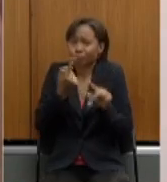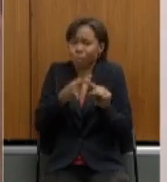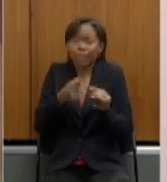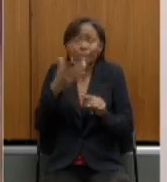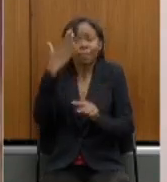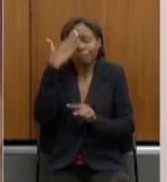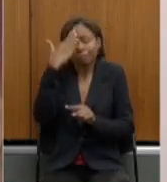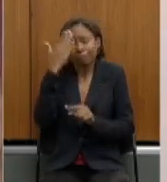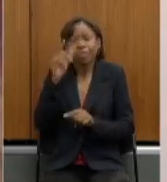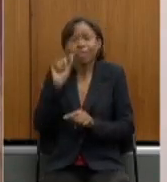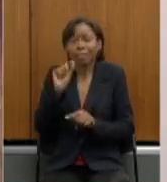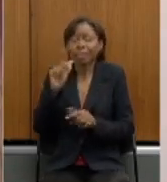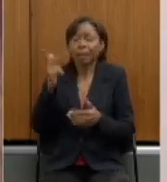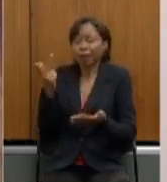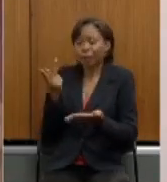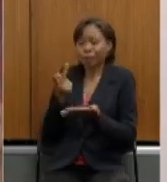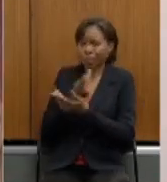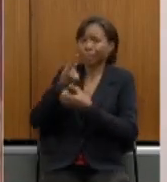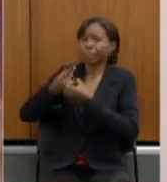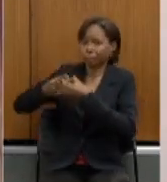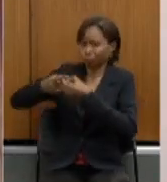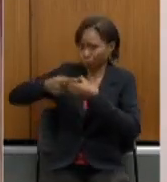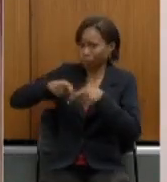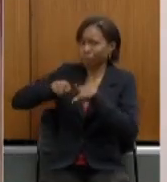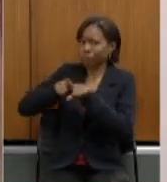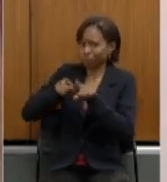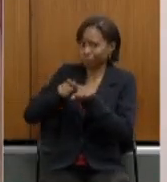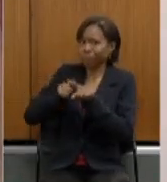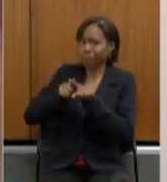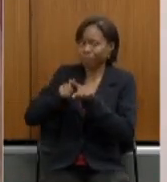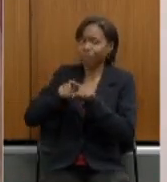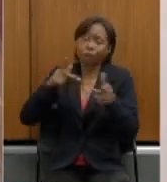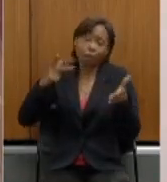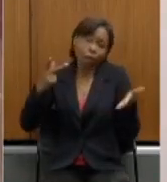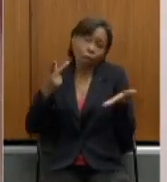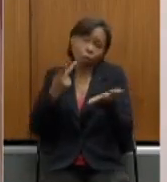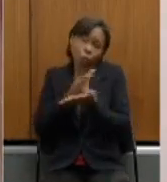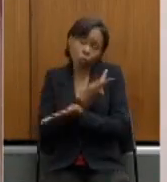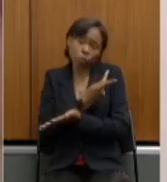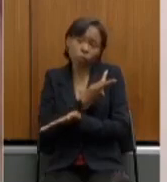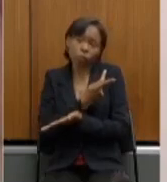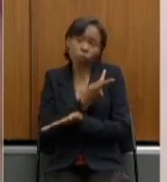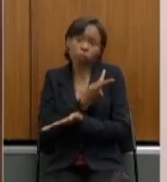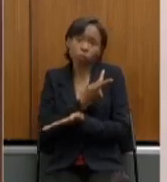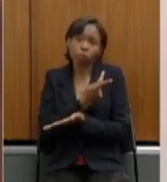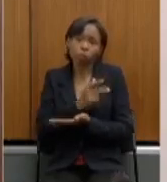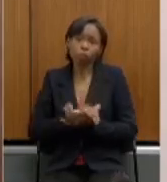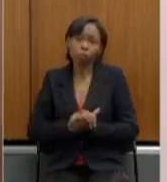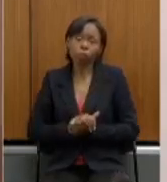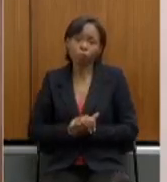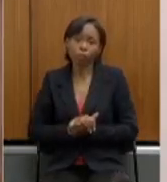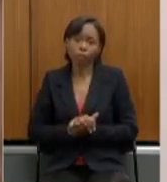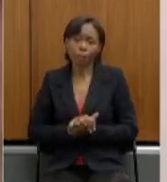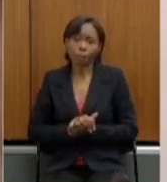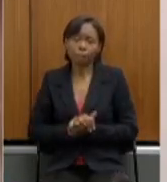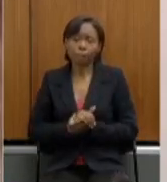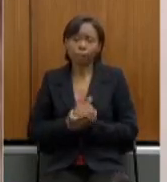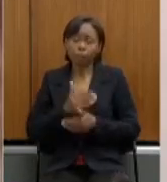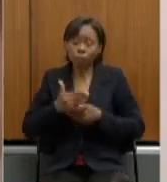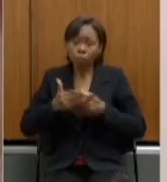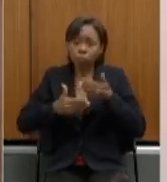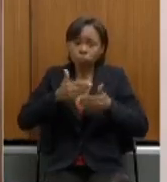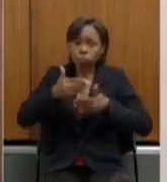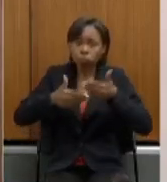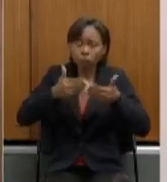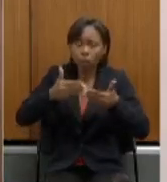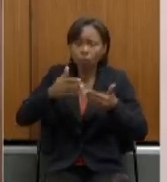para os municípios então houve a quiescência da oposição na forma de tramitação do regime de